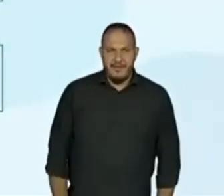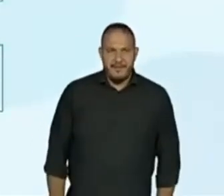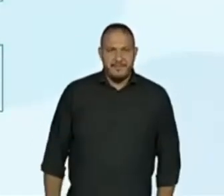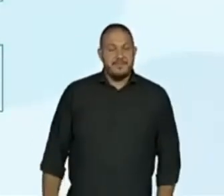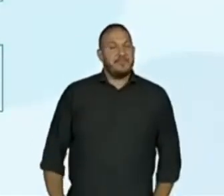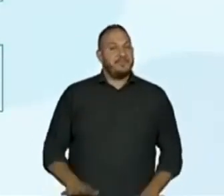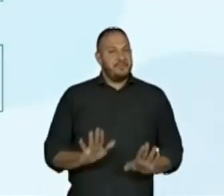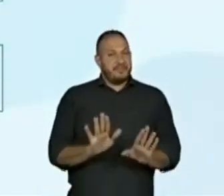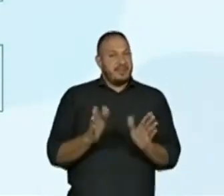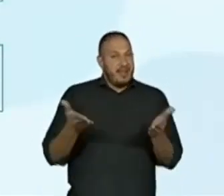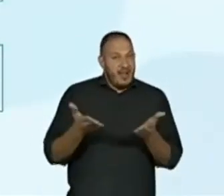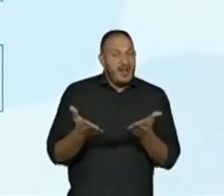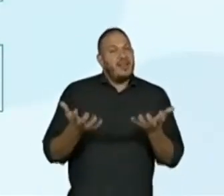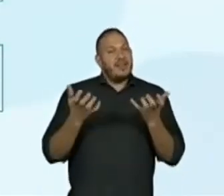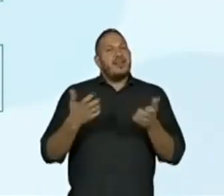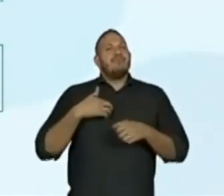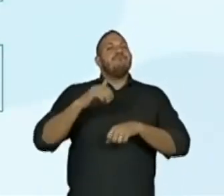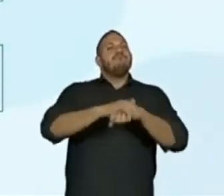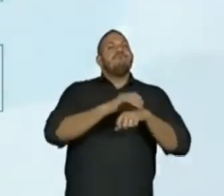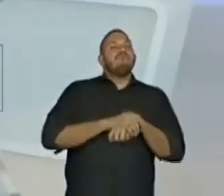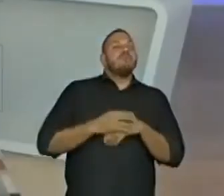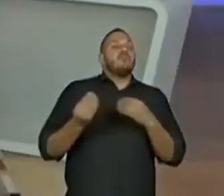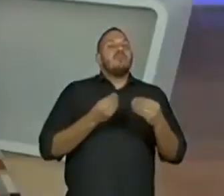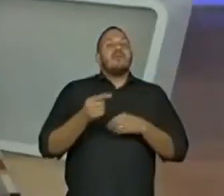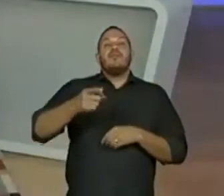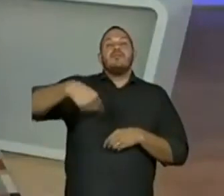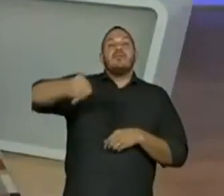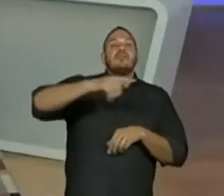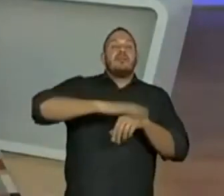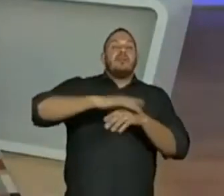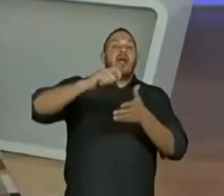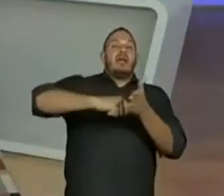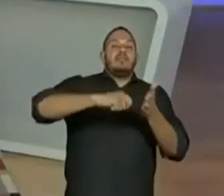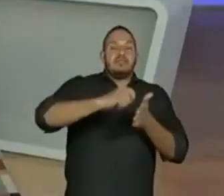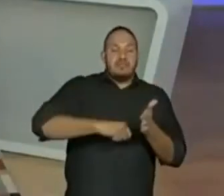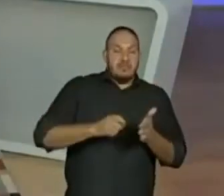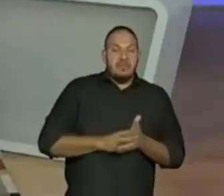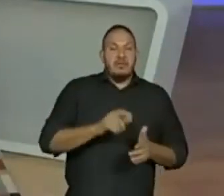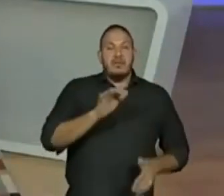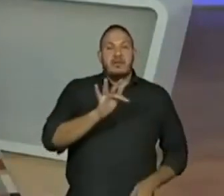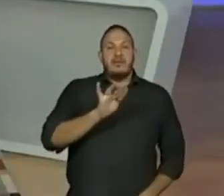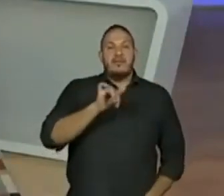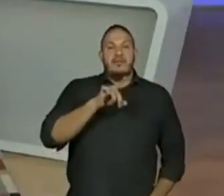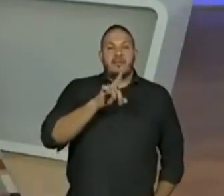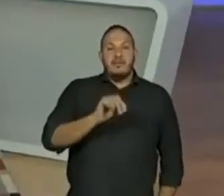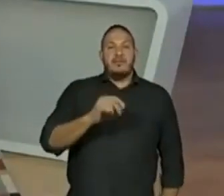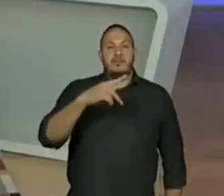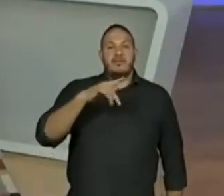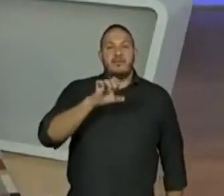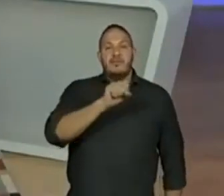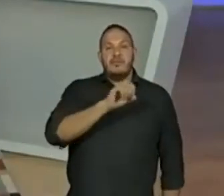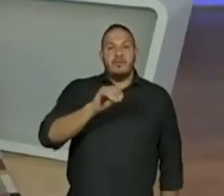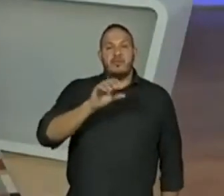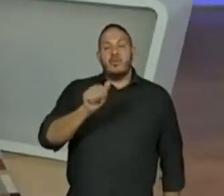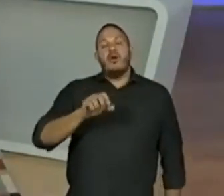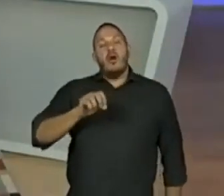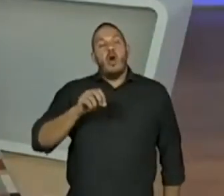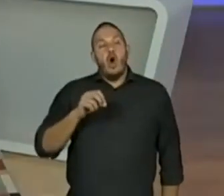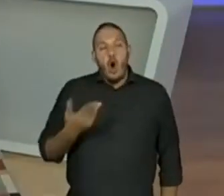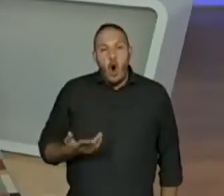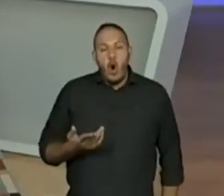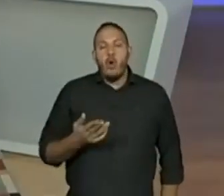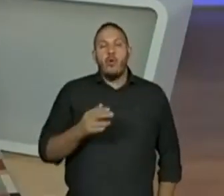Agora eu quero que vocês... Como é que a gente assina agora? gente assina Fernando Pessoa ou heterônimo?